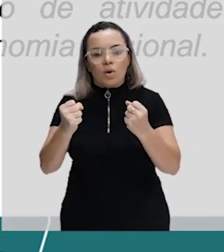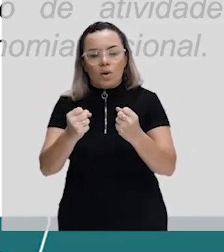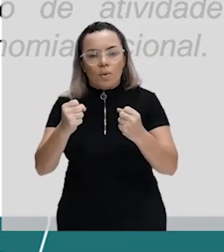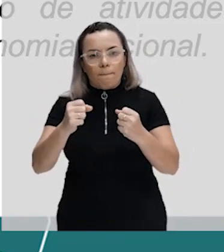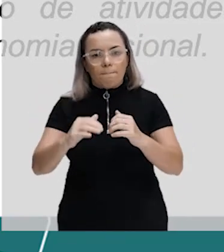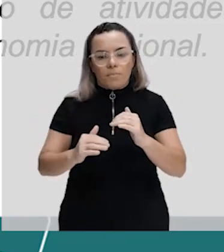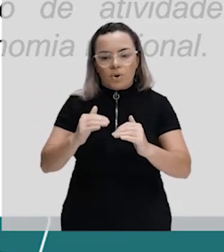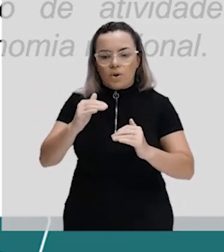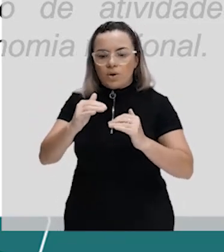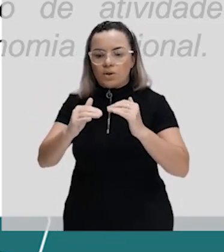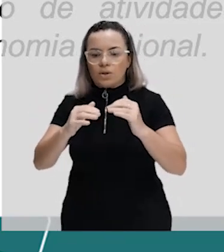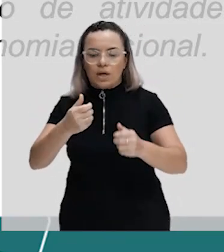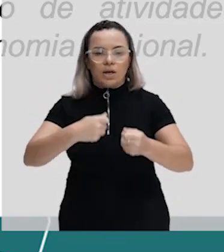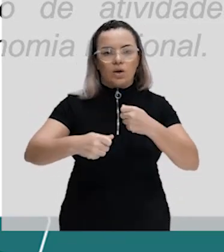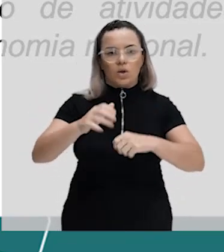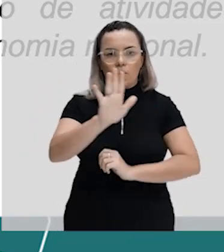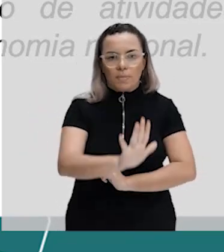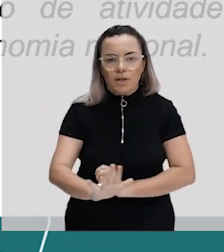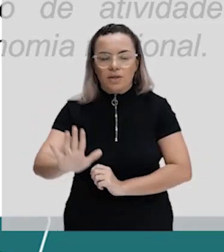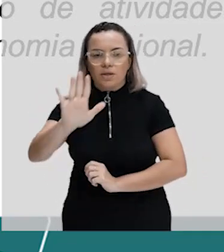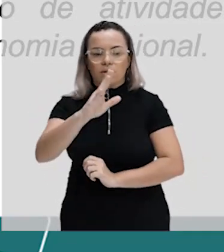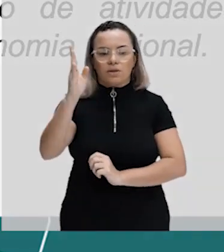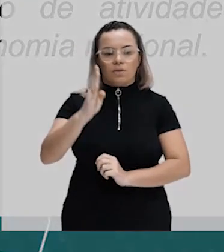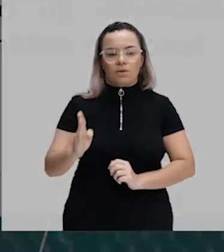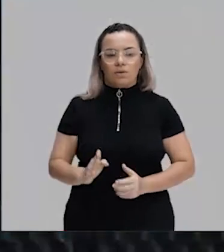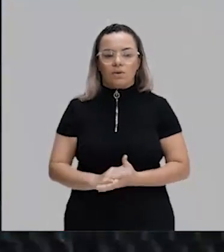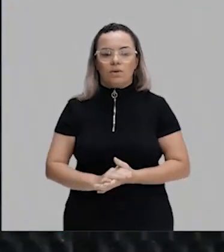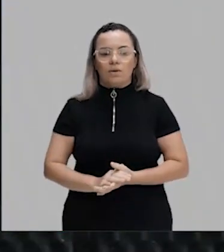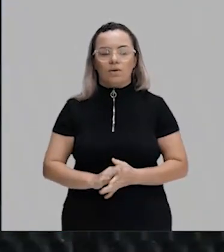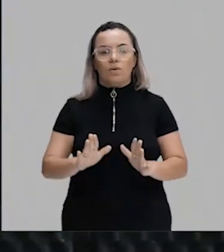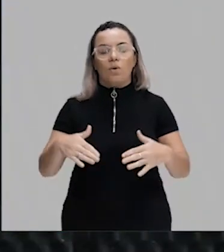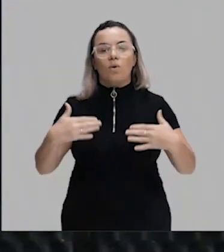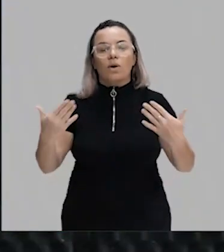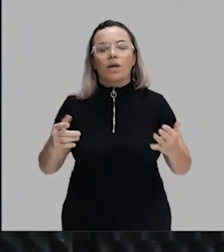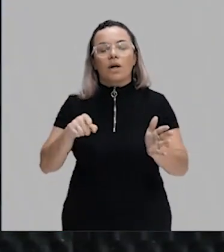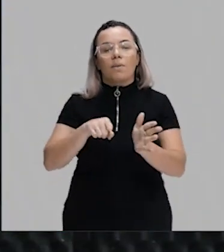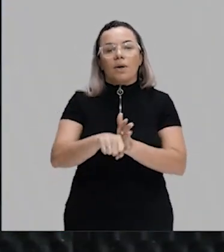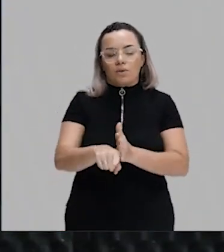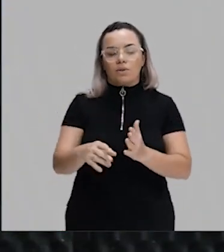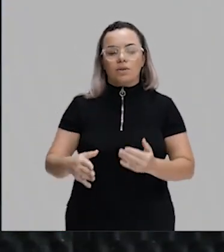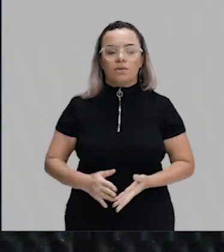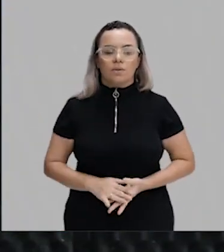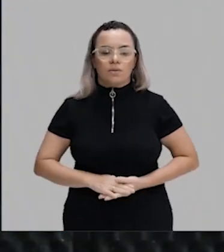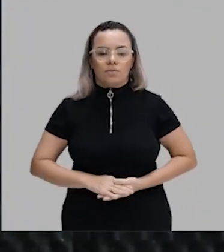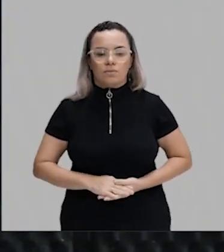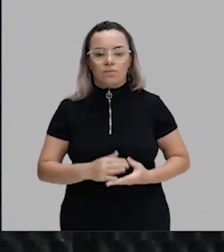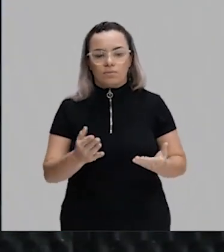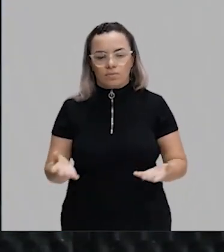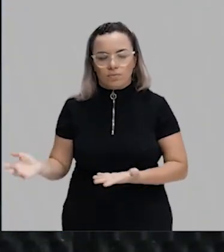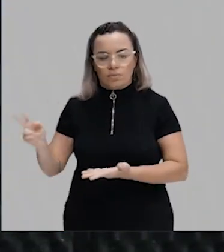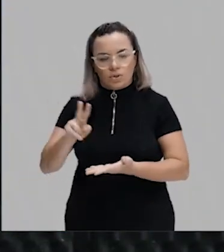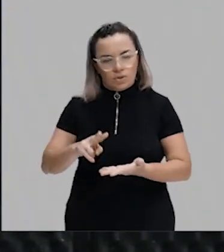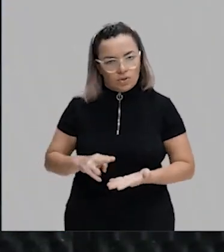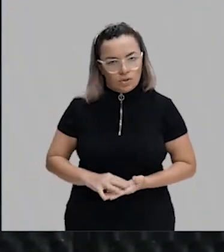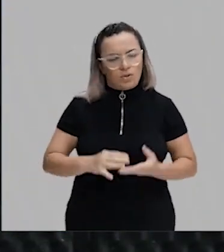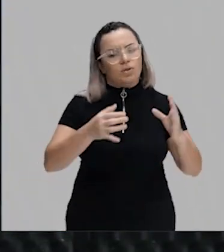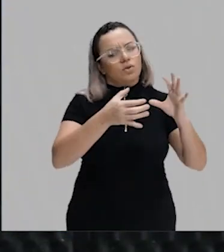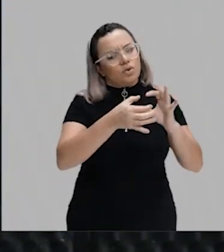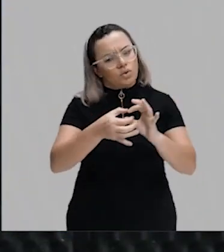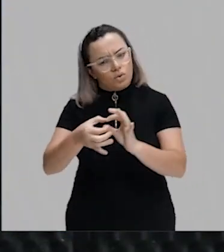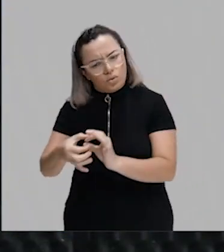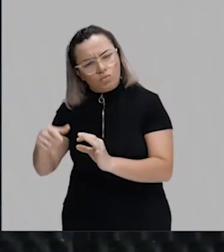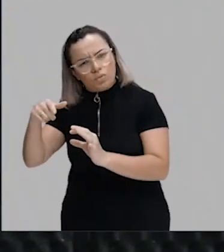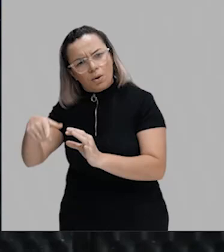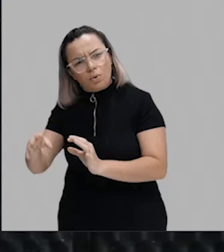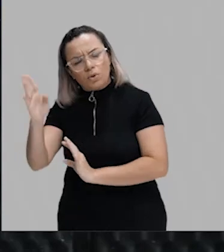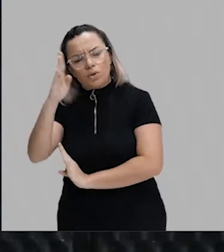nacional. Beleza? Então, o que a questão te pergunta? Diante desse contexto do Brasil inserido no sistema capitalista